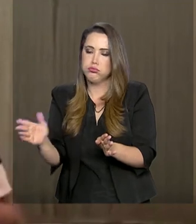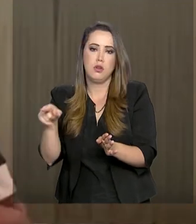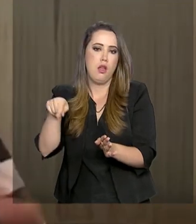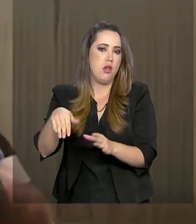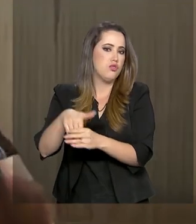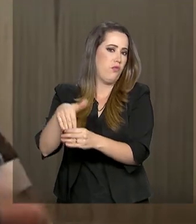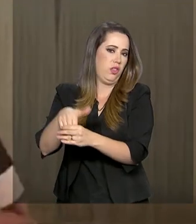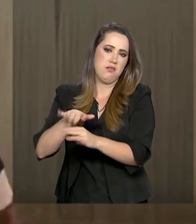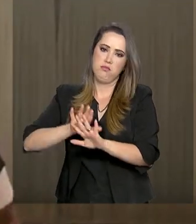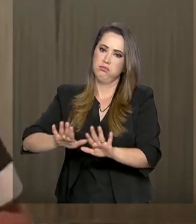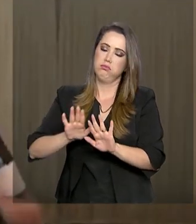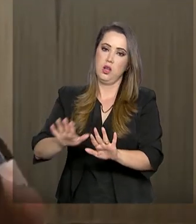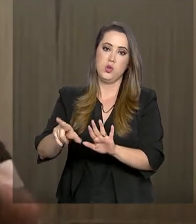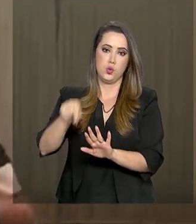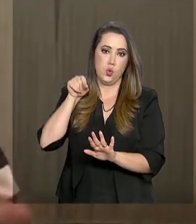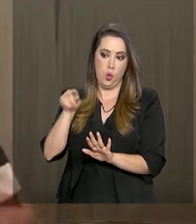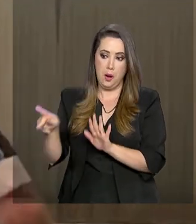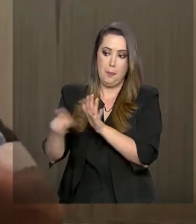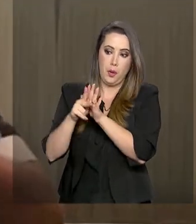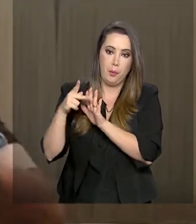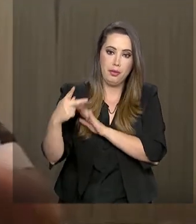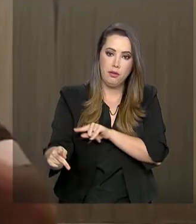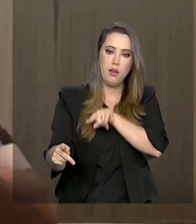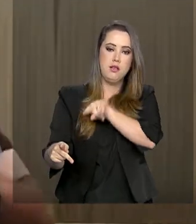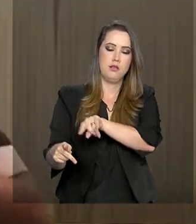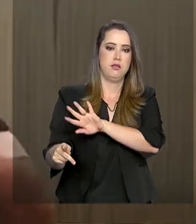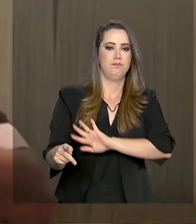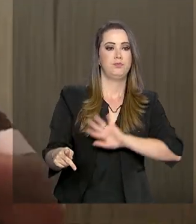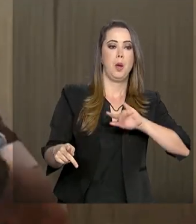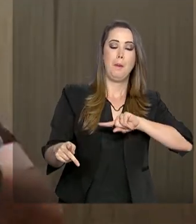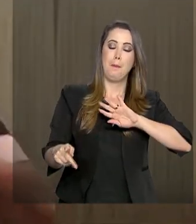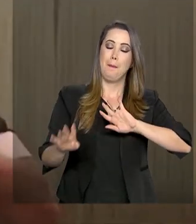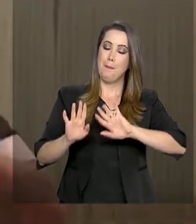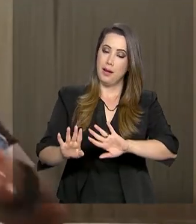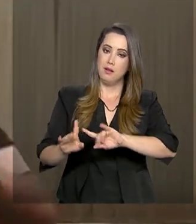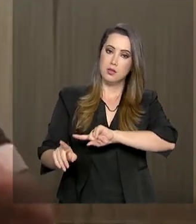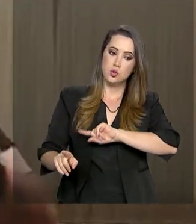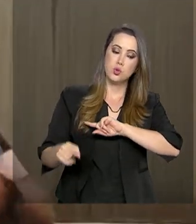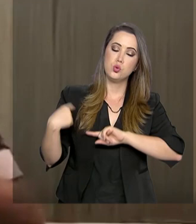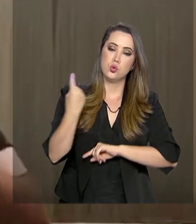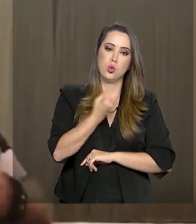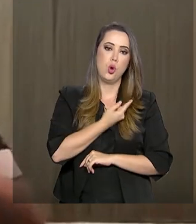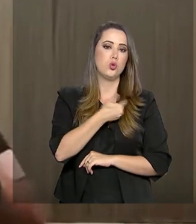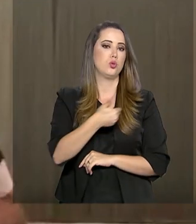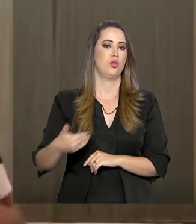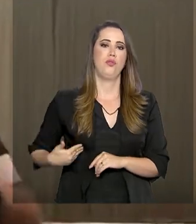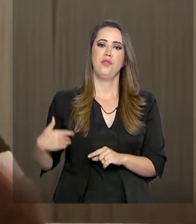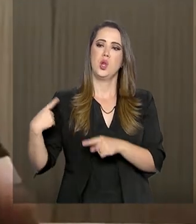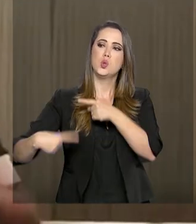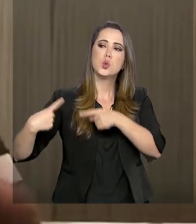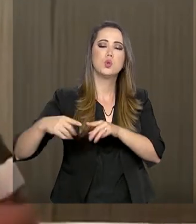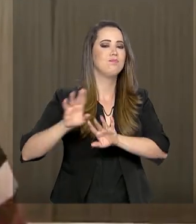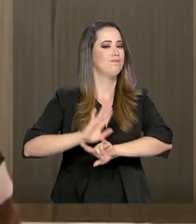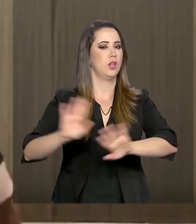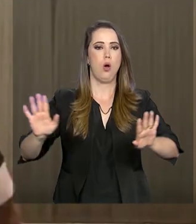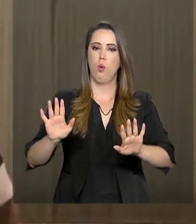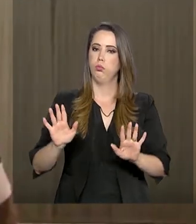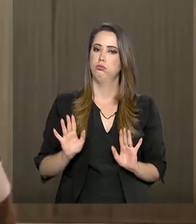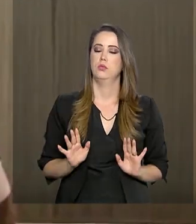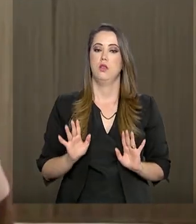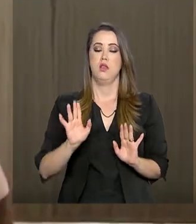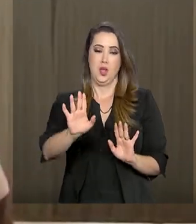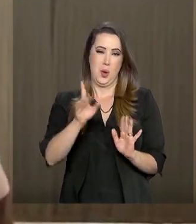eles. A decisão é deles. E deixo claro que nós, do governo, não discutiremos mais esse assunto. E ponto final,